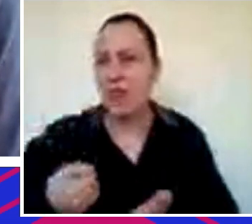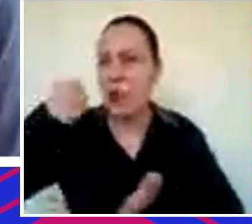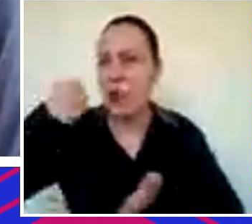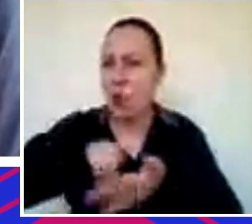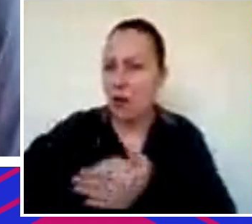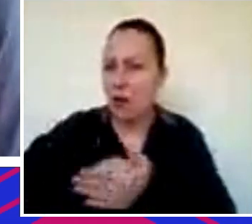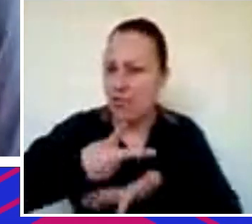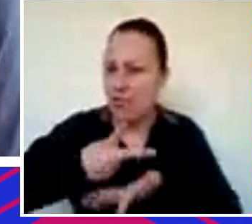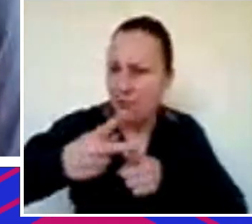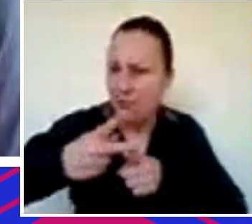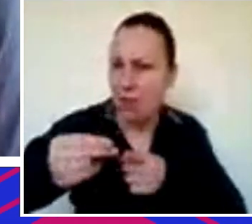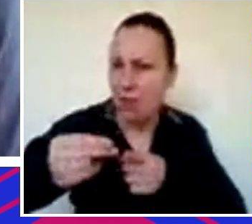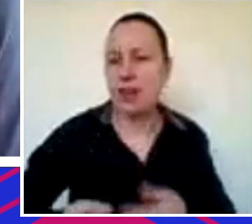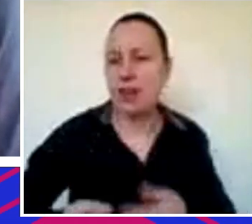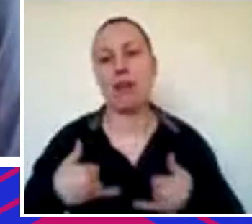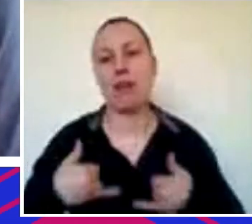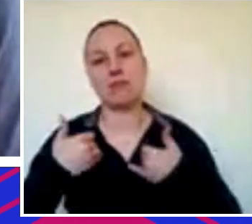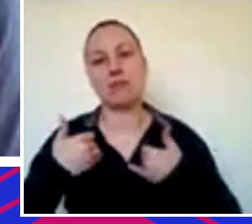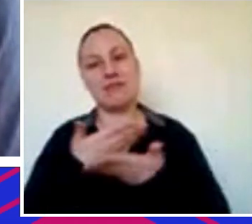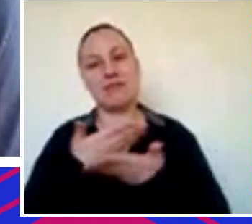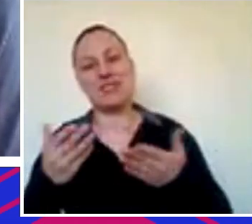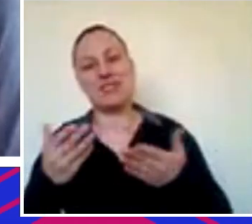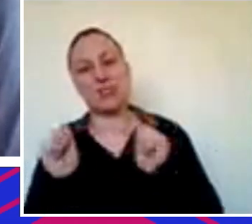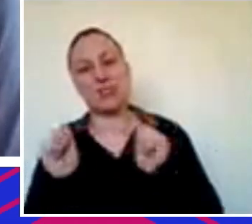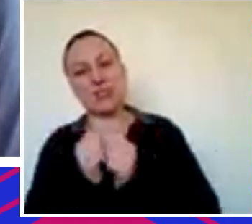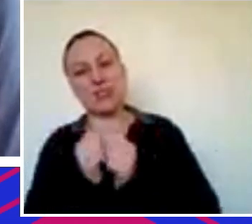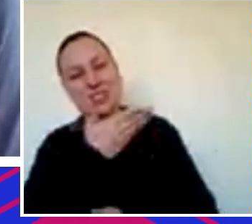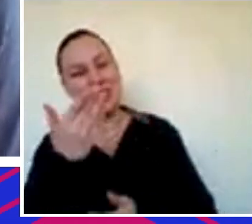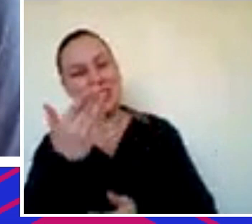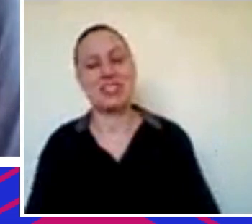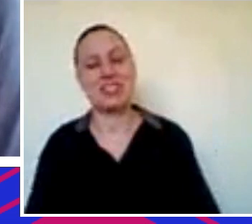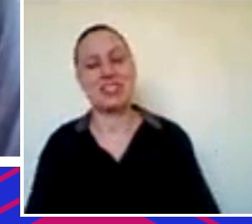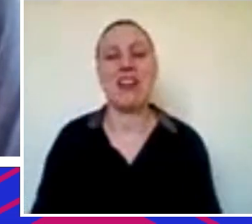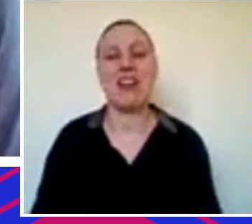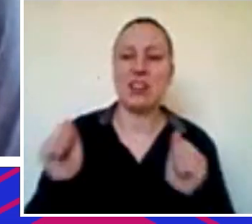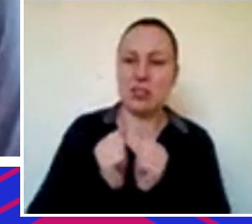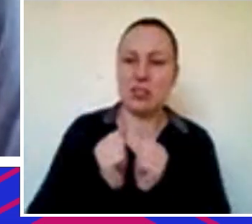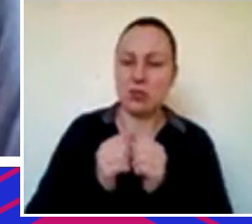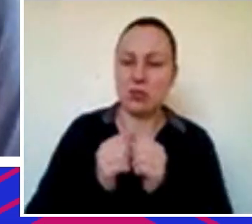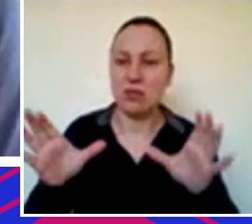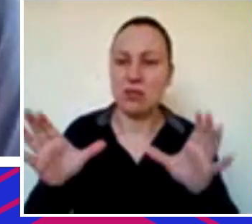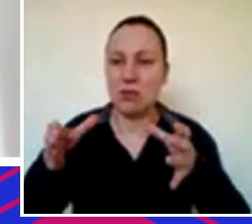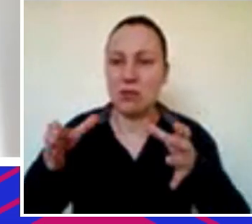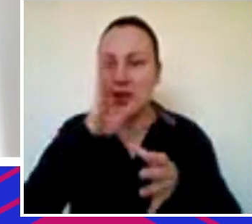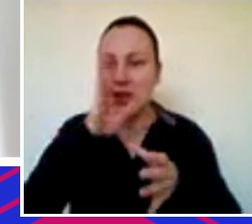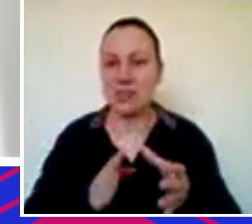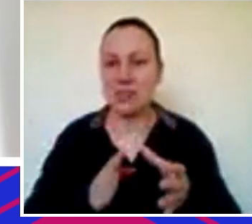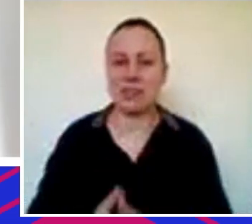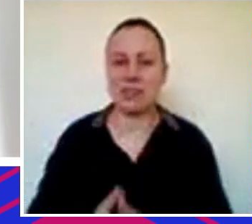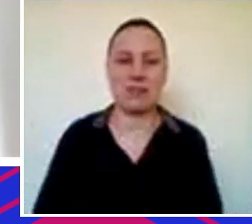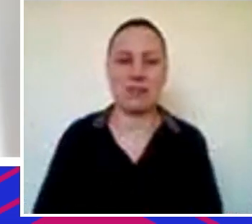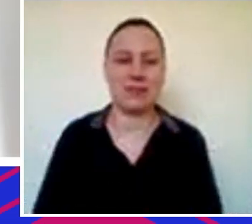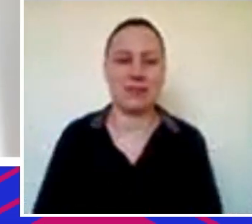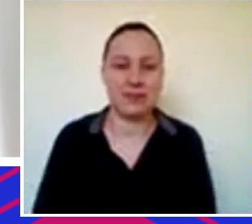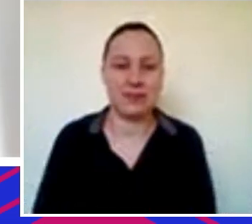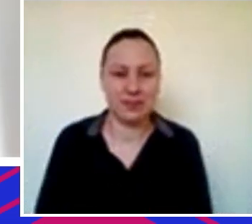e é uma honra estar aqui com essa turma tão estrelada que ajuda tanto o ecossistema brasileiro e obrigado em Débora por tudo que vocês fizeram por mim também